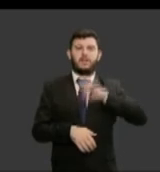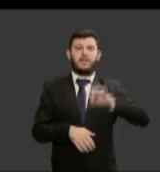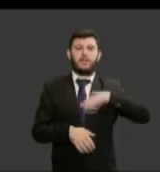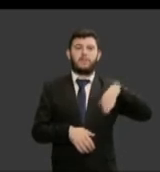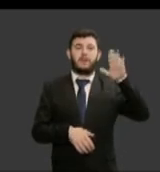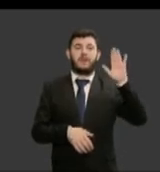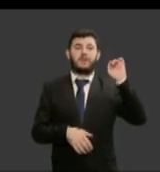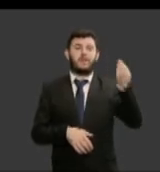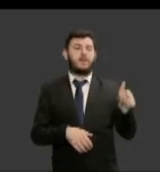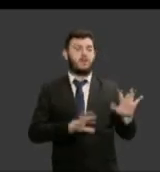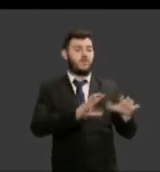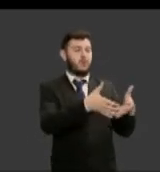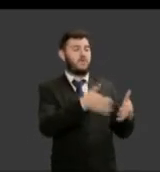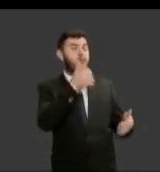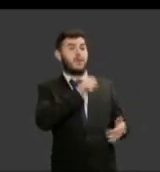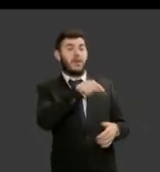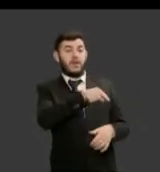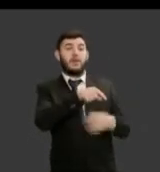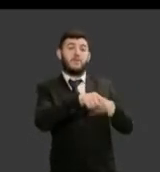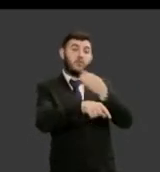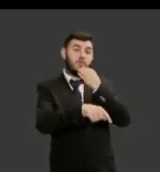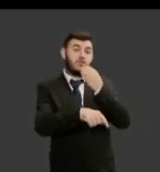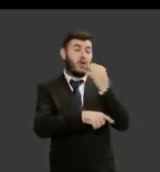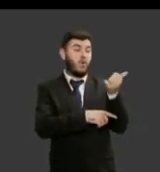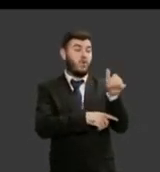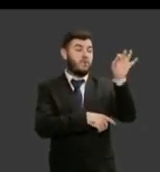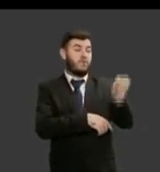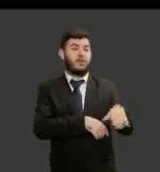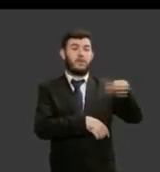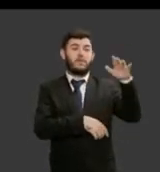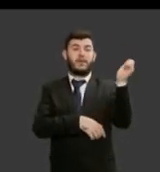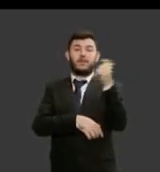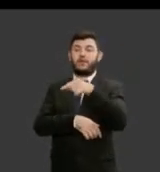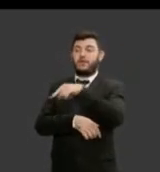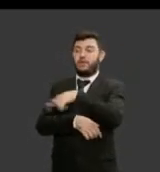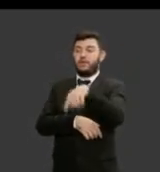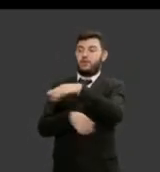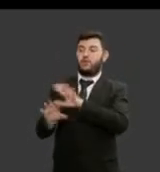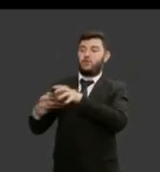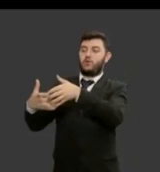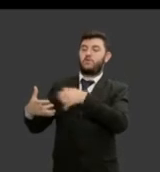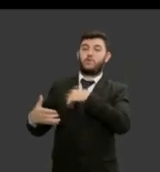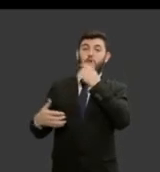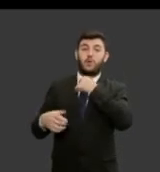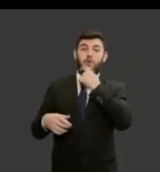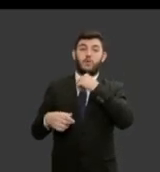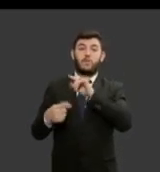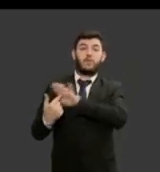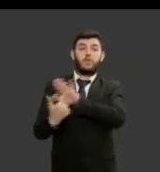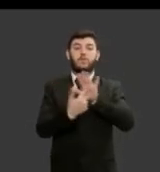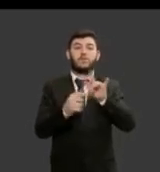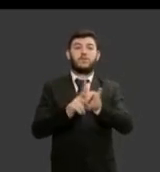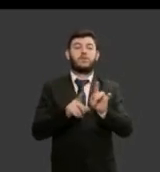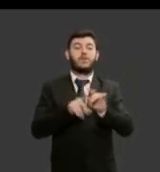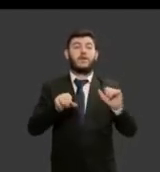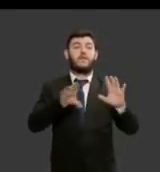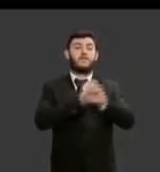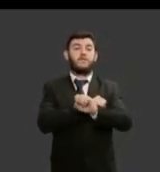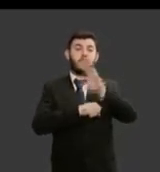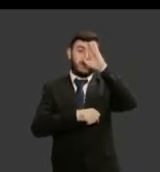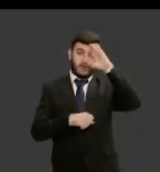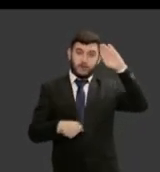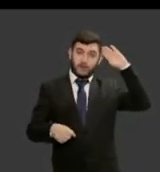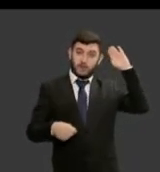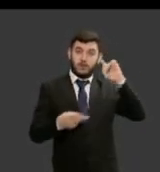mulheres deveriam ganhar 11% a mais que os homens se considerado o nível educacional a experiência e produtividade e